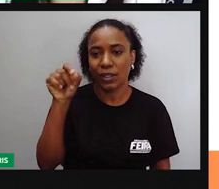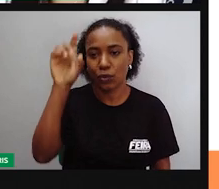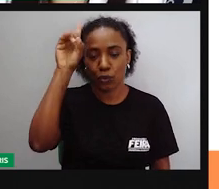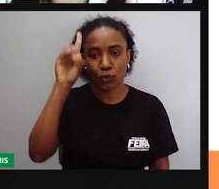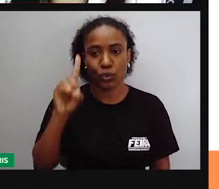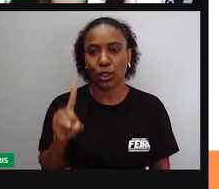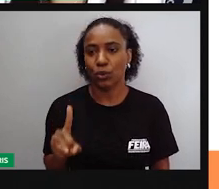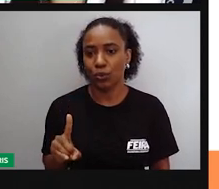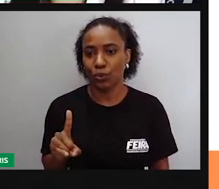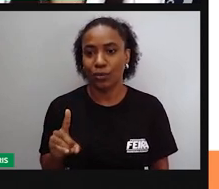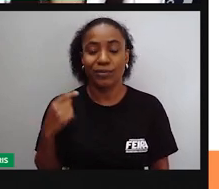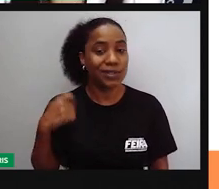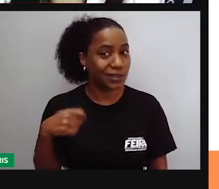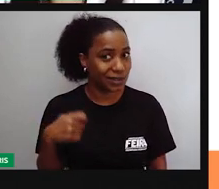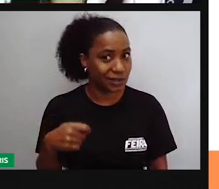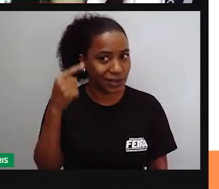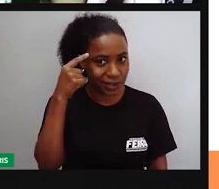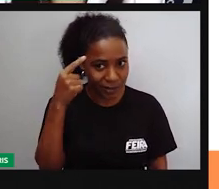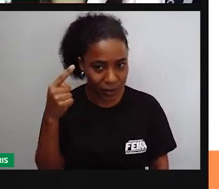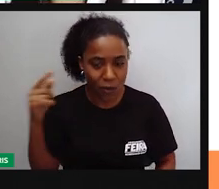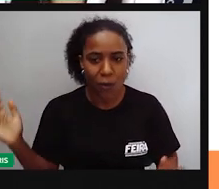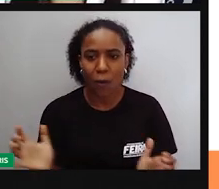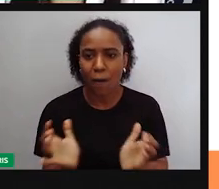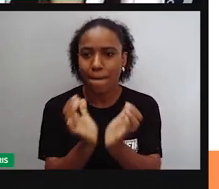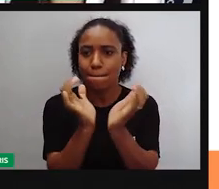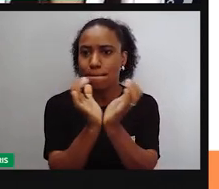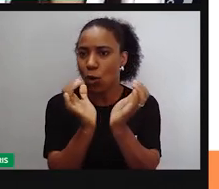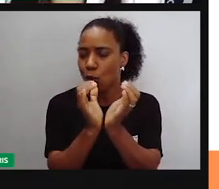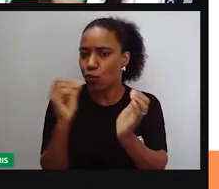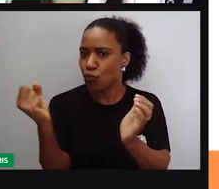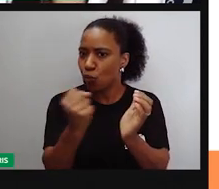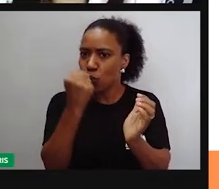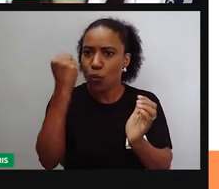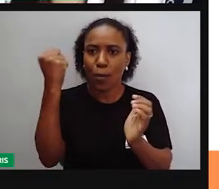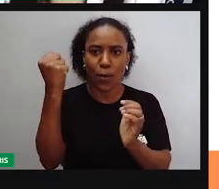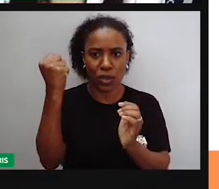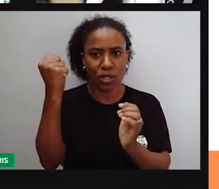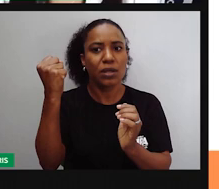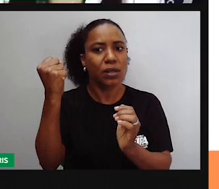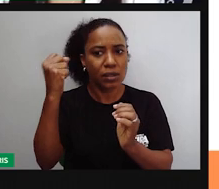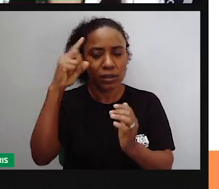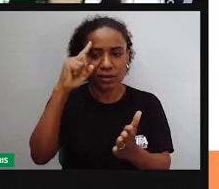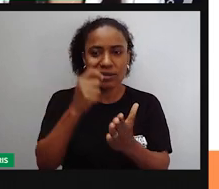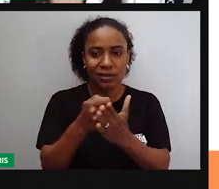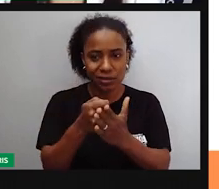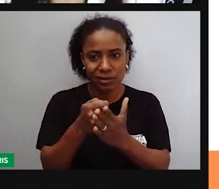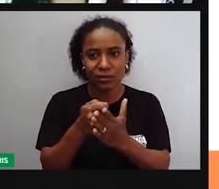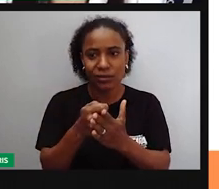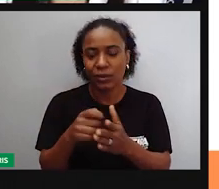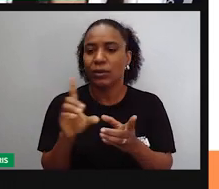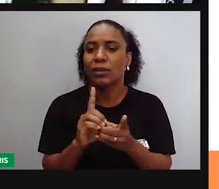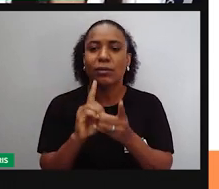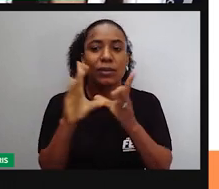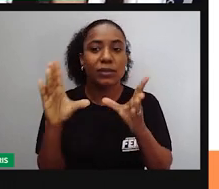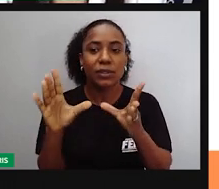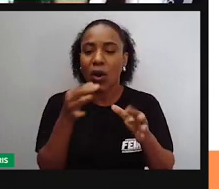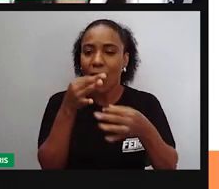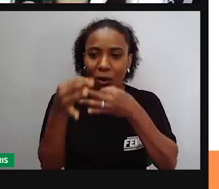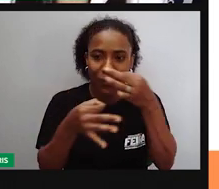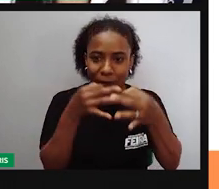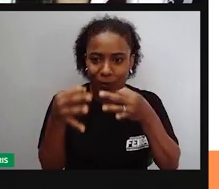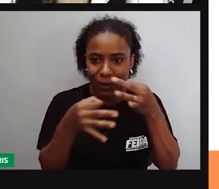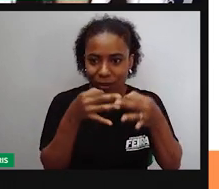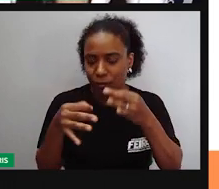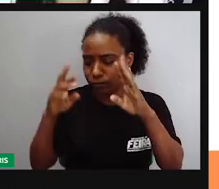Poder do povo. E a gente lembra aí que democracia está bem associada ao respeito às opiniões diferentes e ao